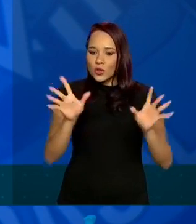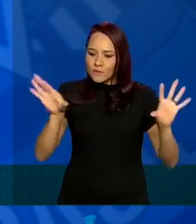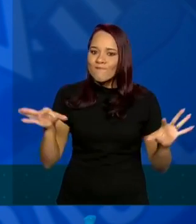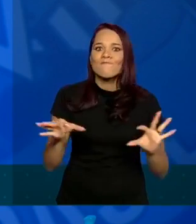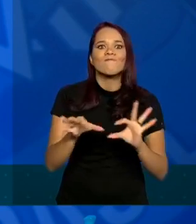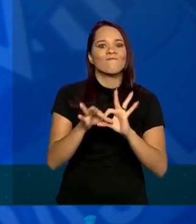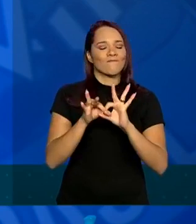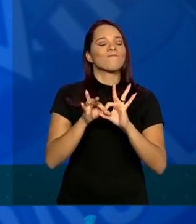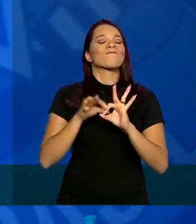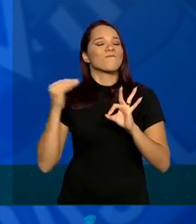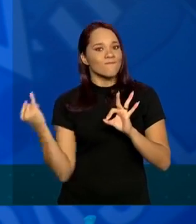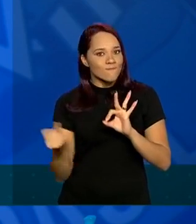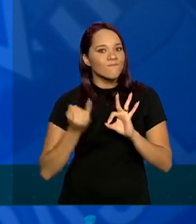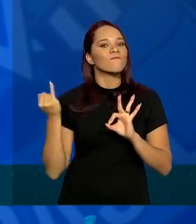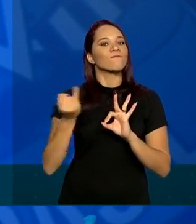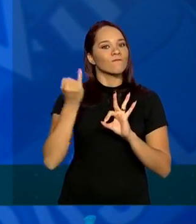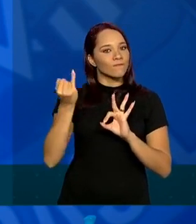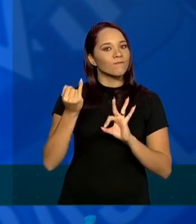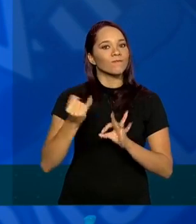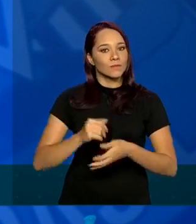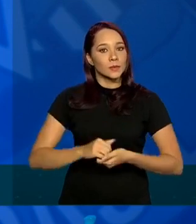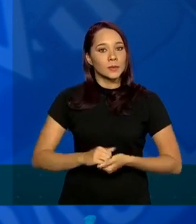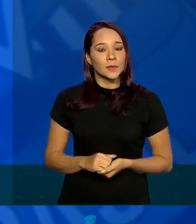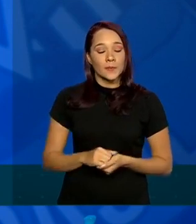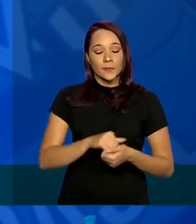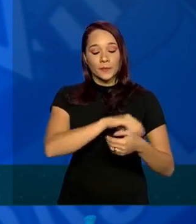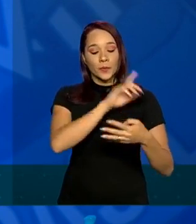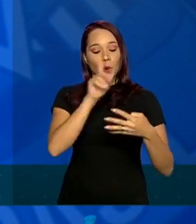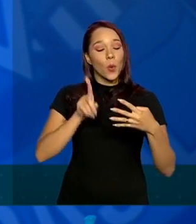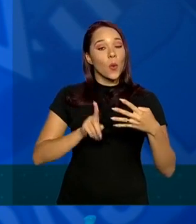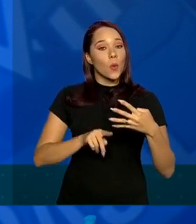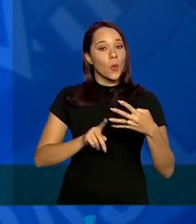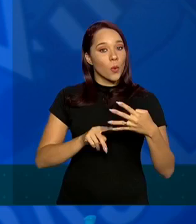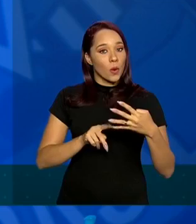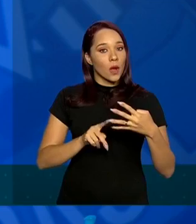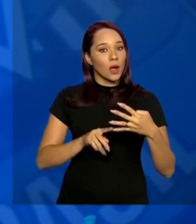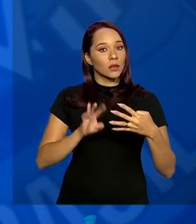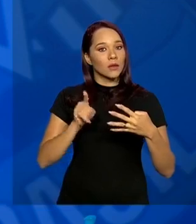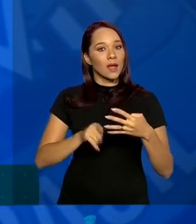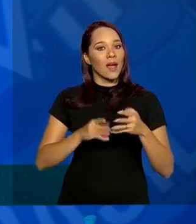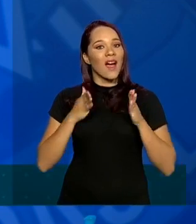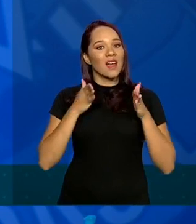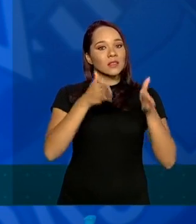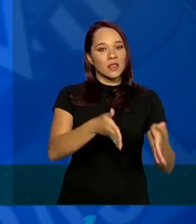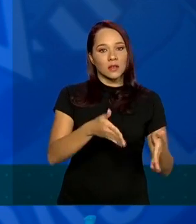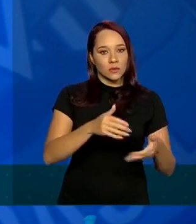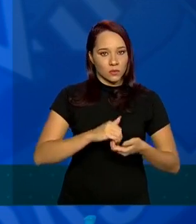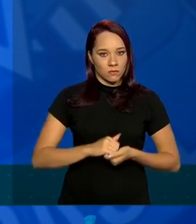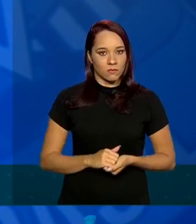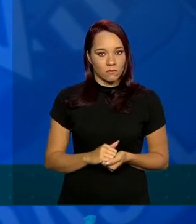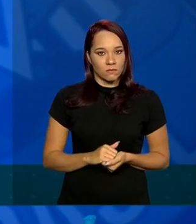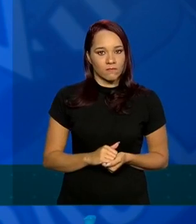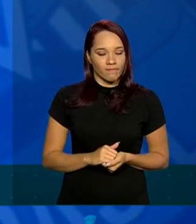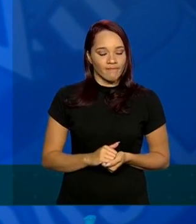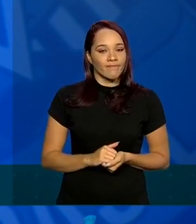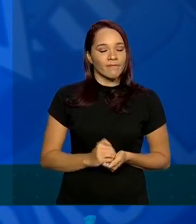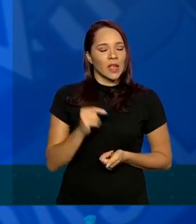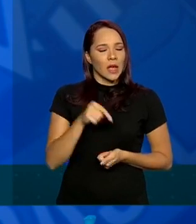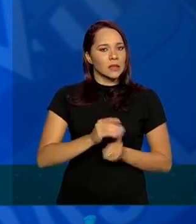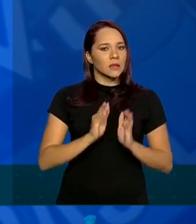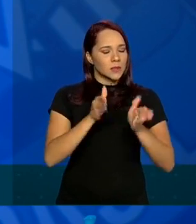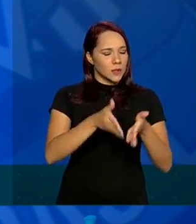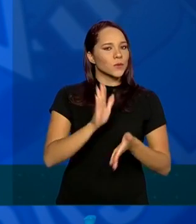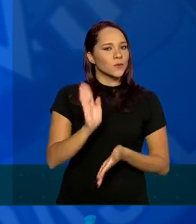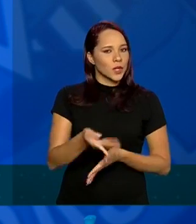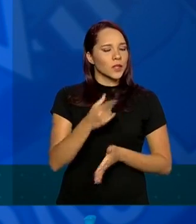é fundamental. O quarto eixo é o acesso. Esse já está